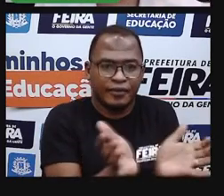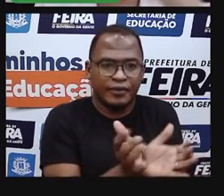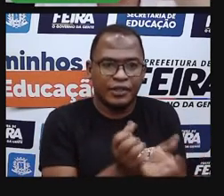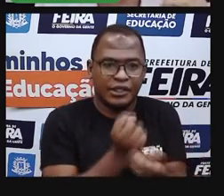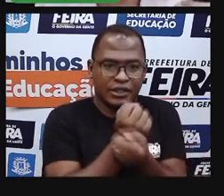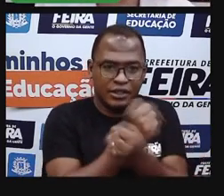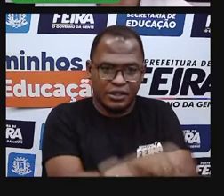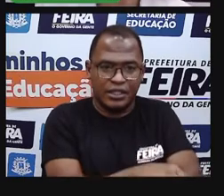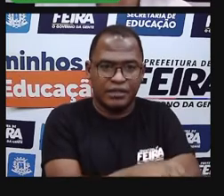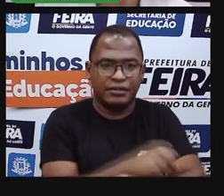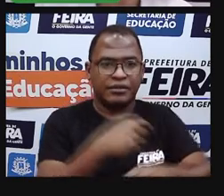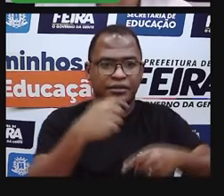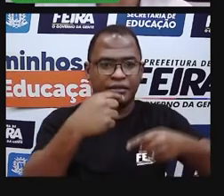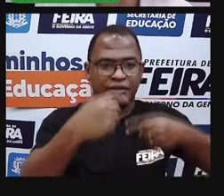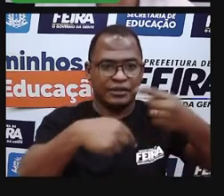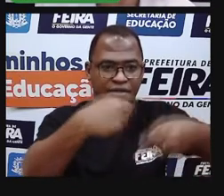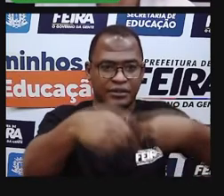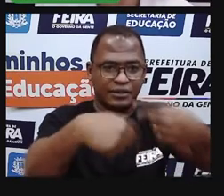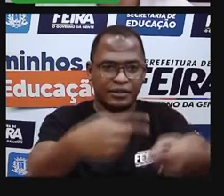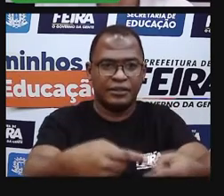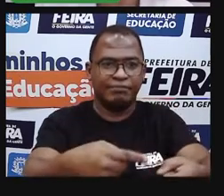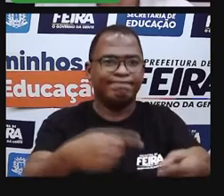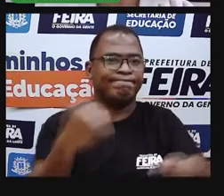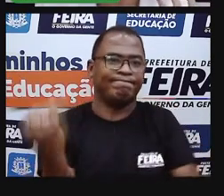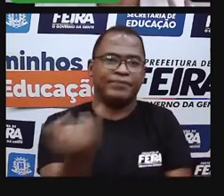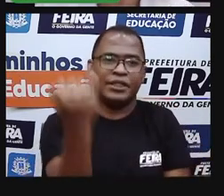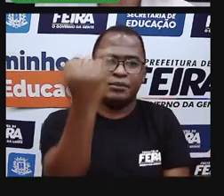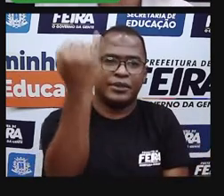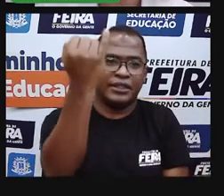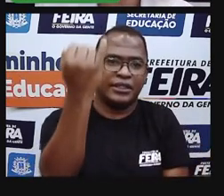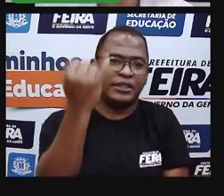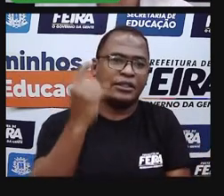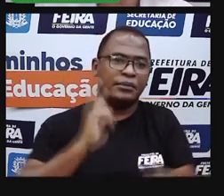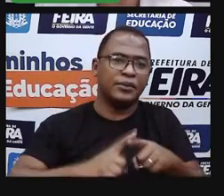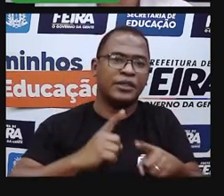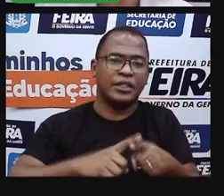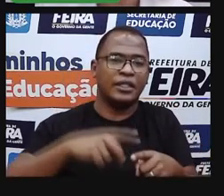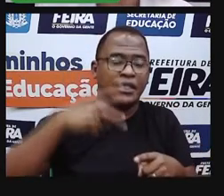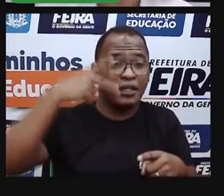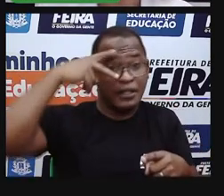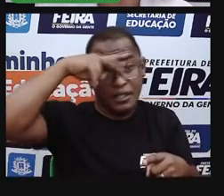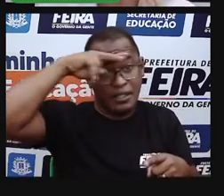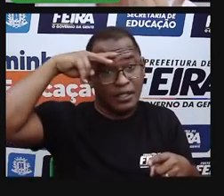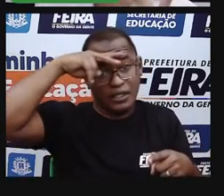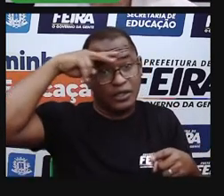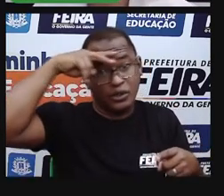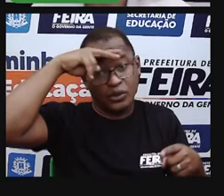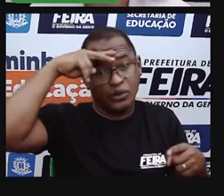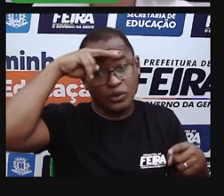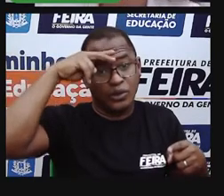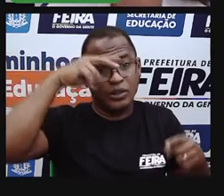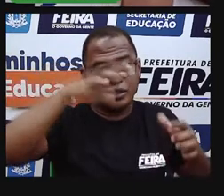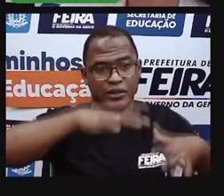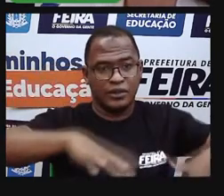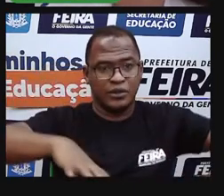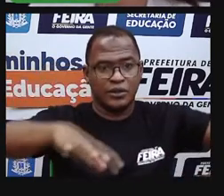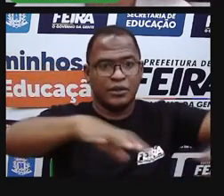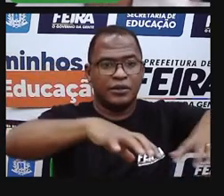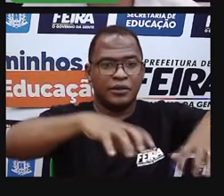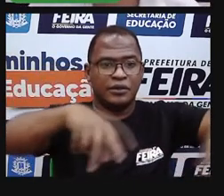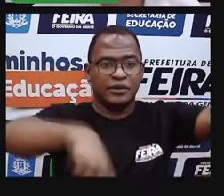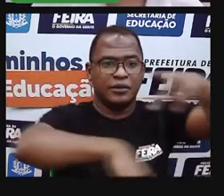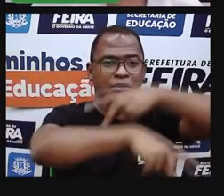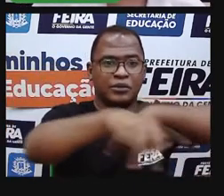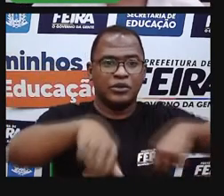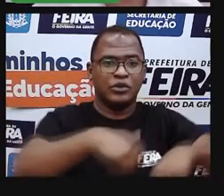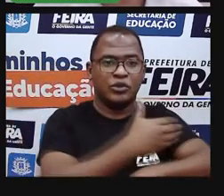extremamente importantes para a história do nosso povo, né, para a perpetuação dos costumes,